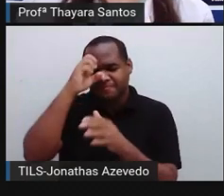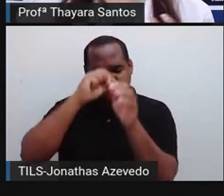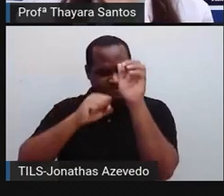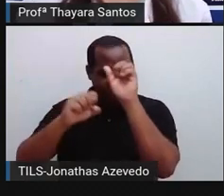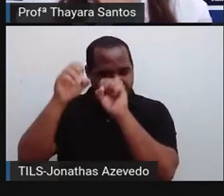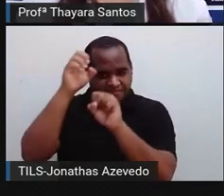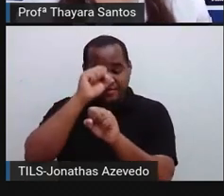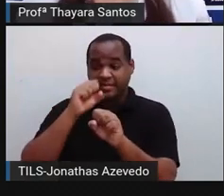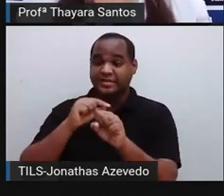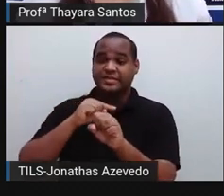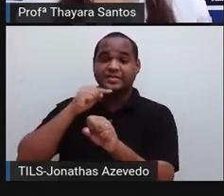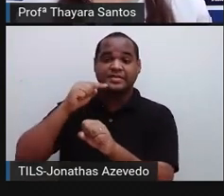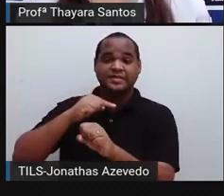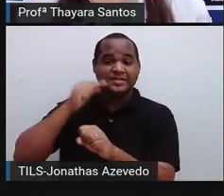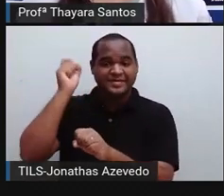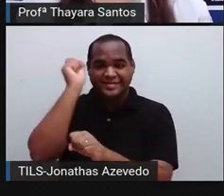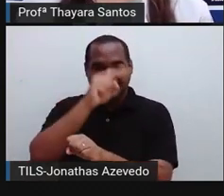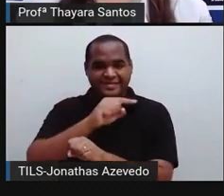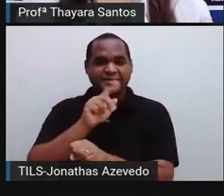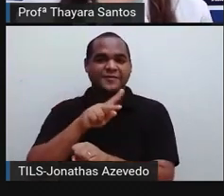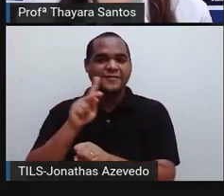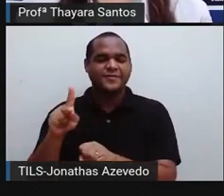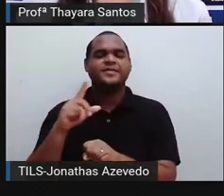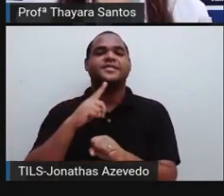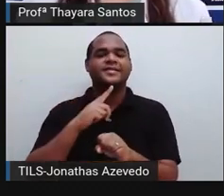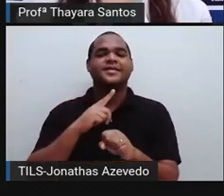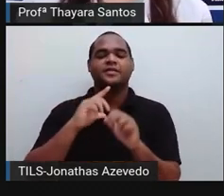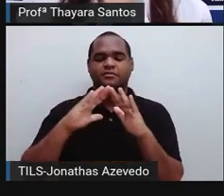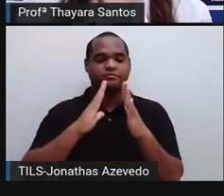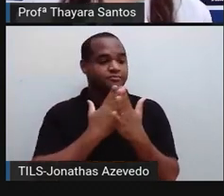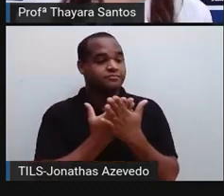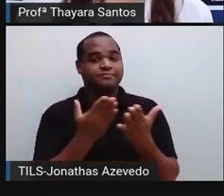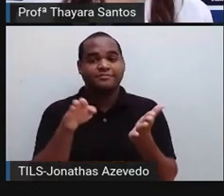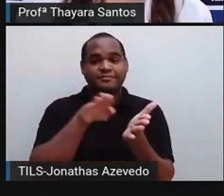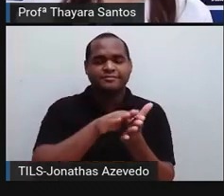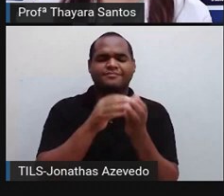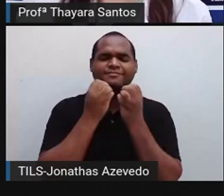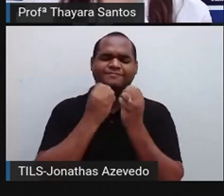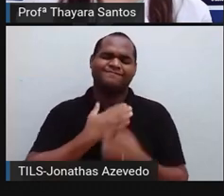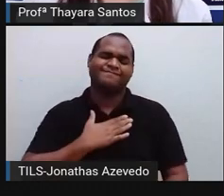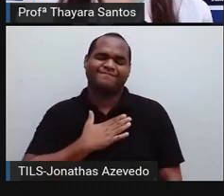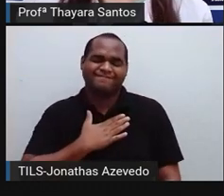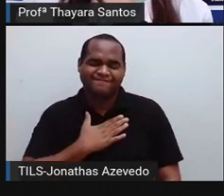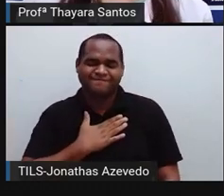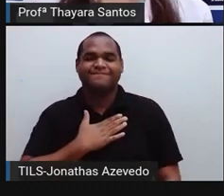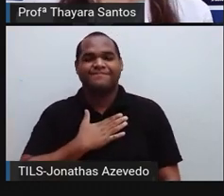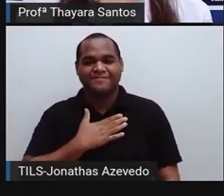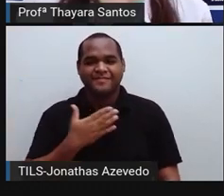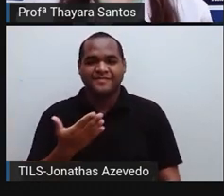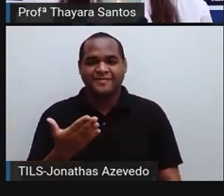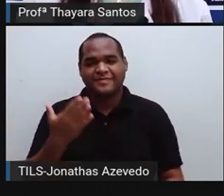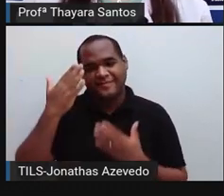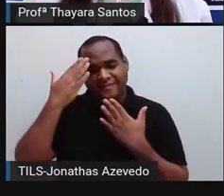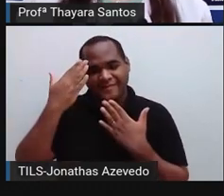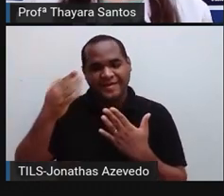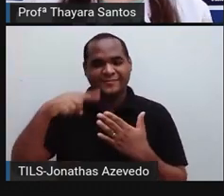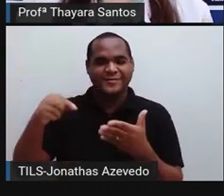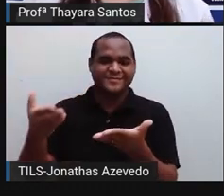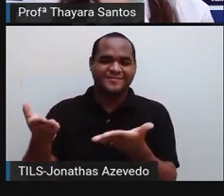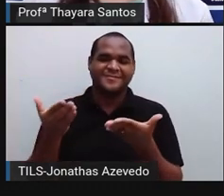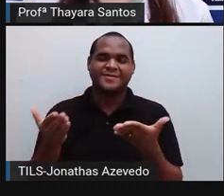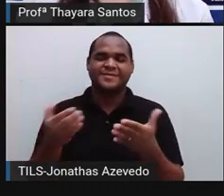estão tirando as dúvidas com os professores quando chegam na escola, para a gente é gratificante demais. Então, sejam muito bem-vindos.